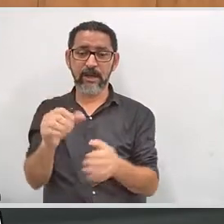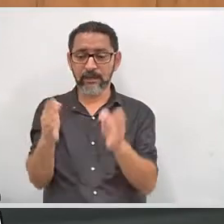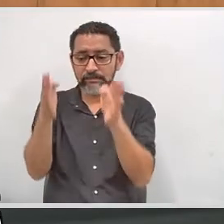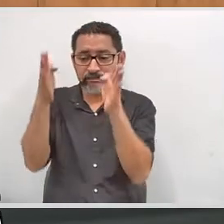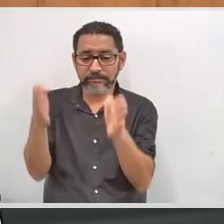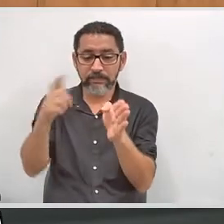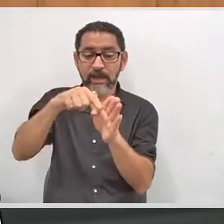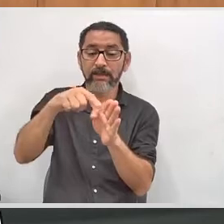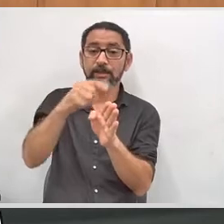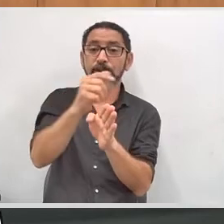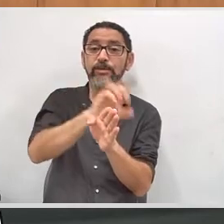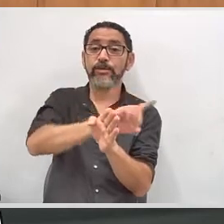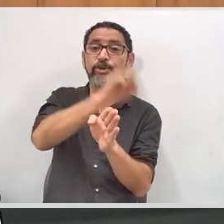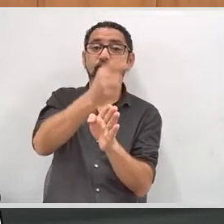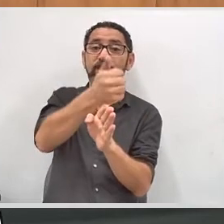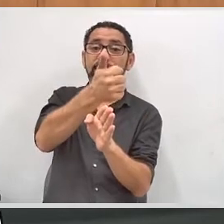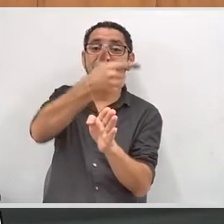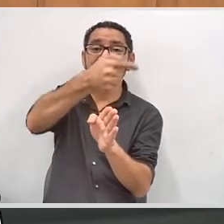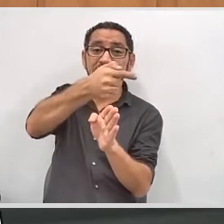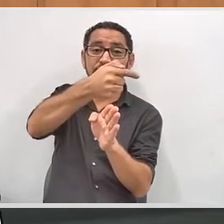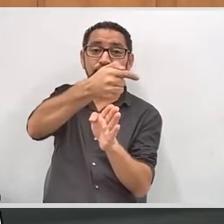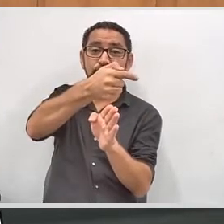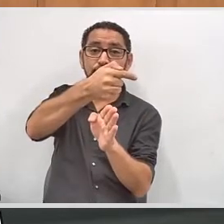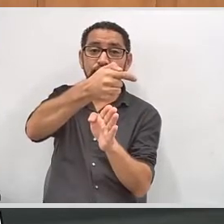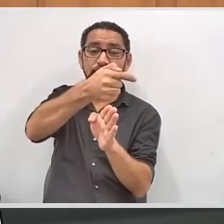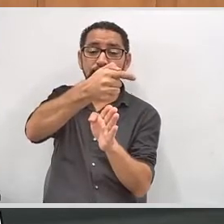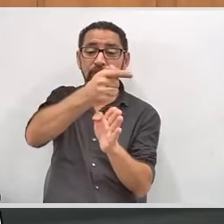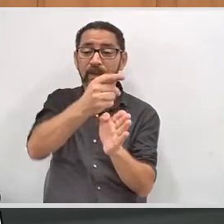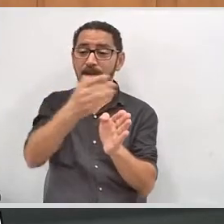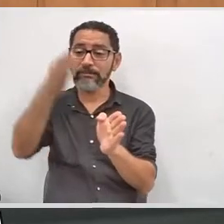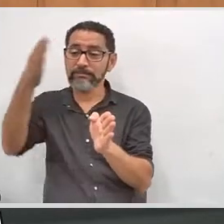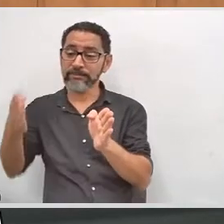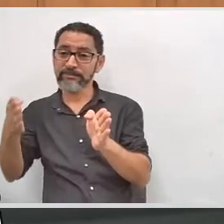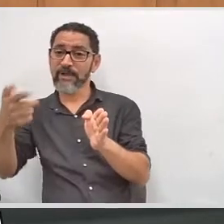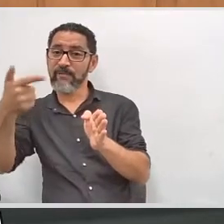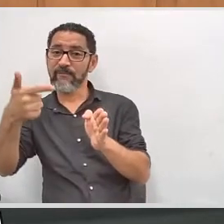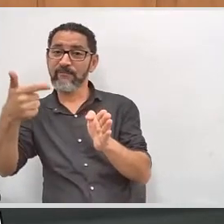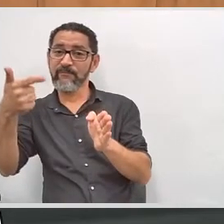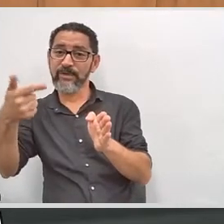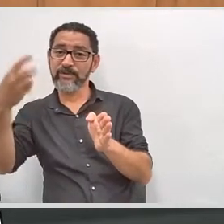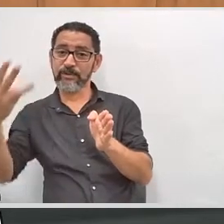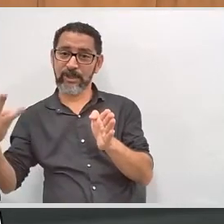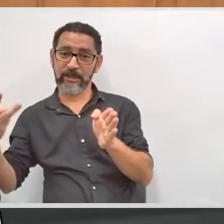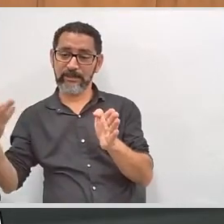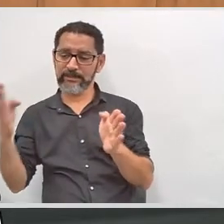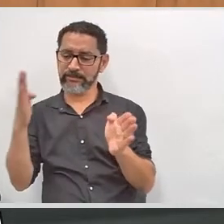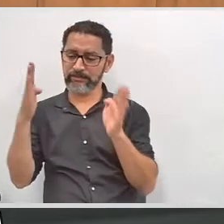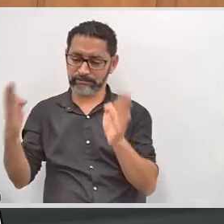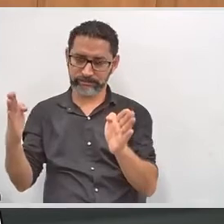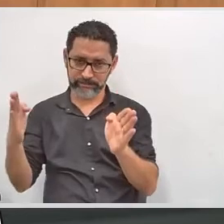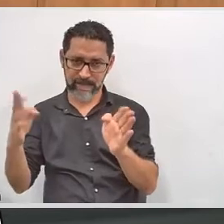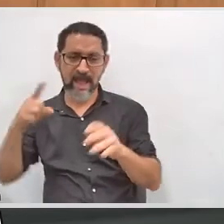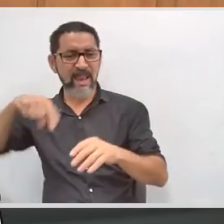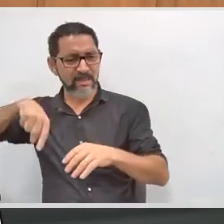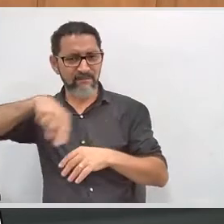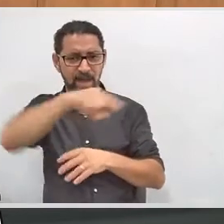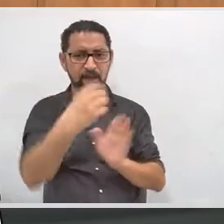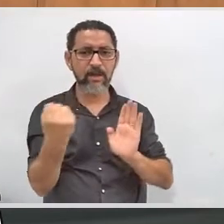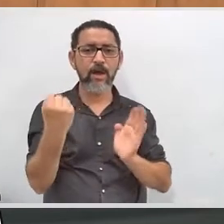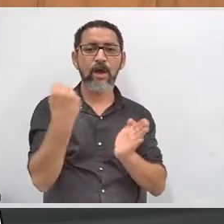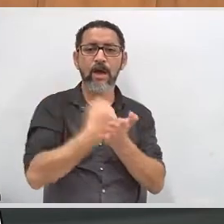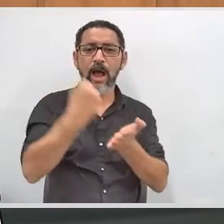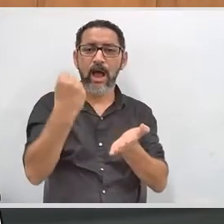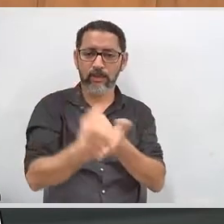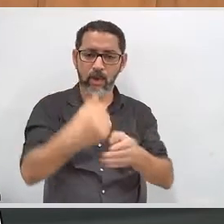entre os dias 17 a 23, ele poderá procurar o seu cartório eleitoral e dizer, eu estarei em tal